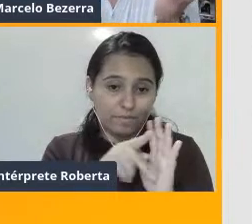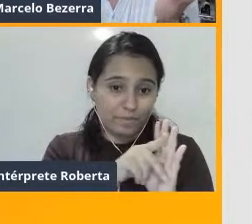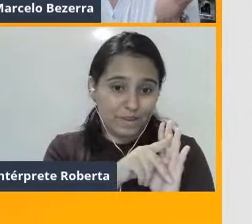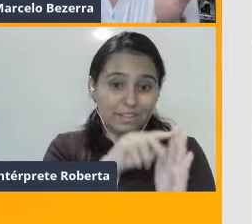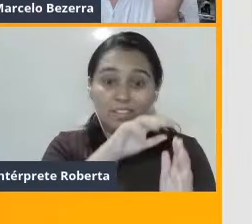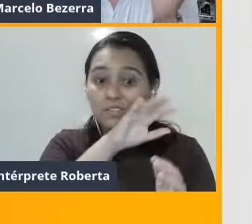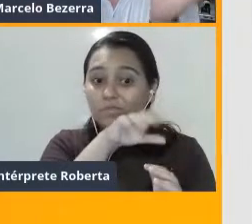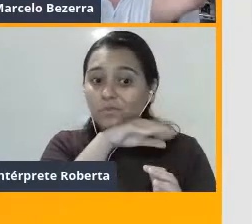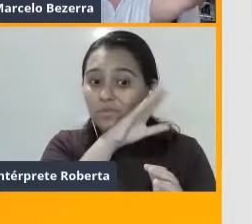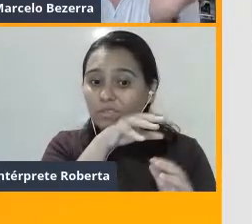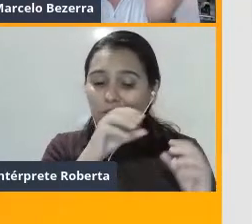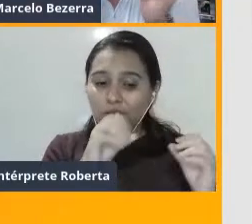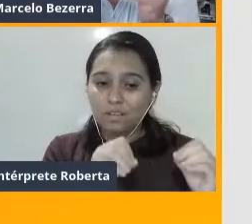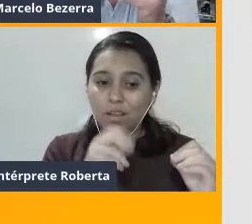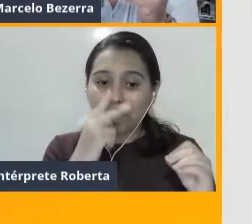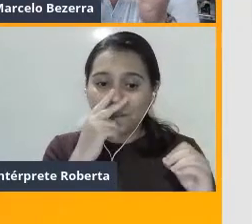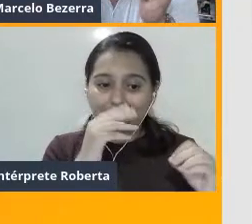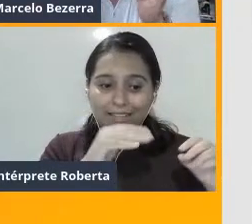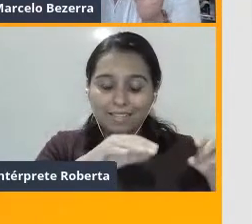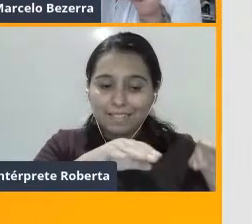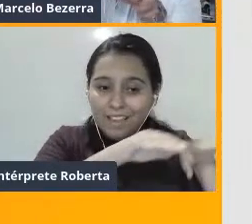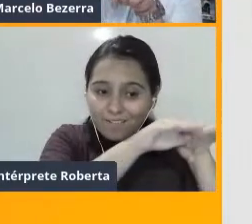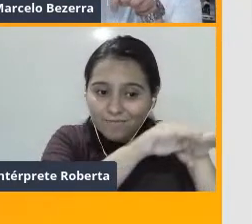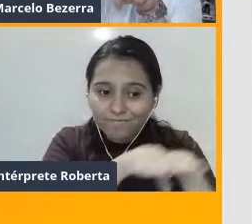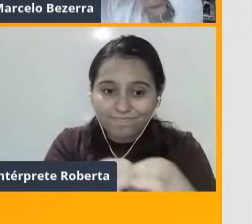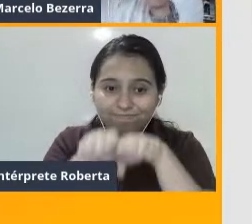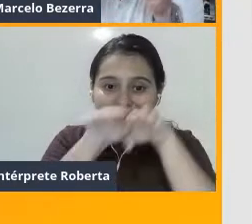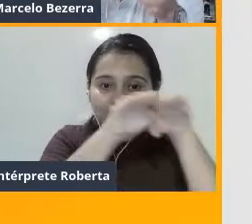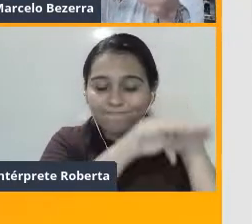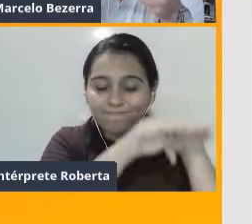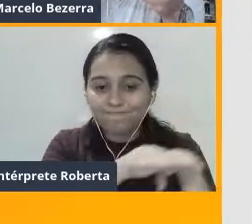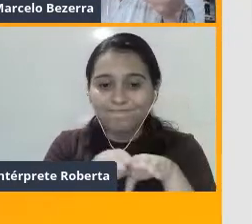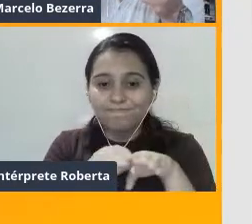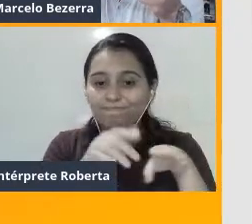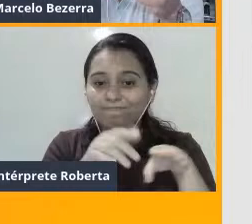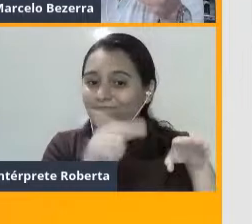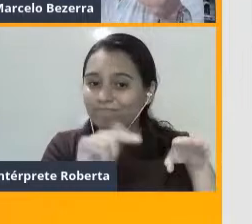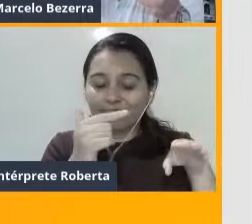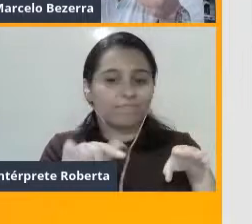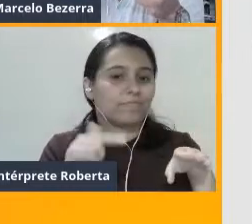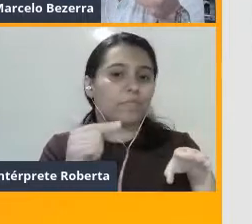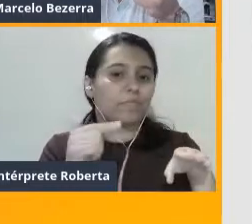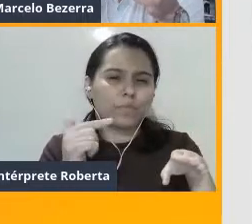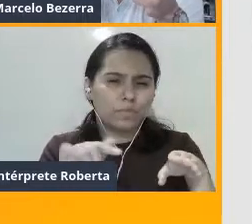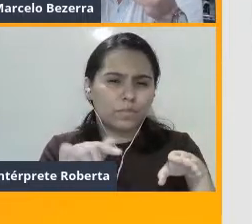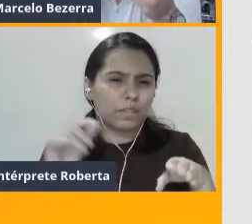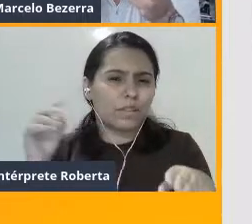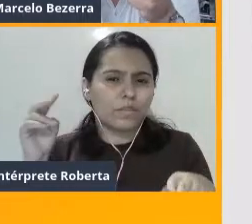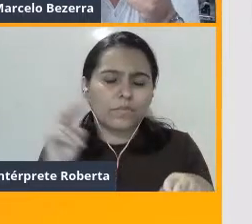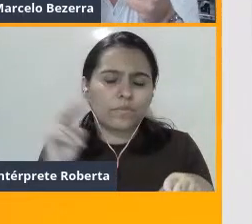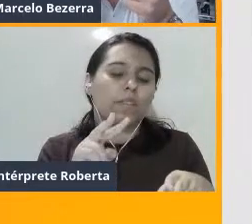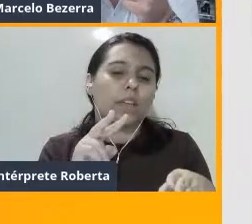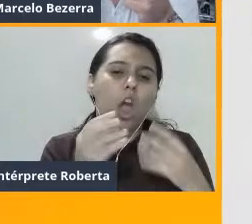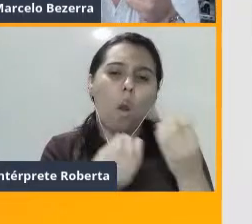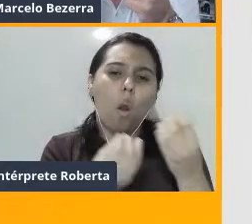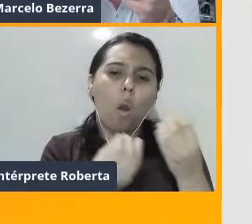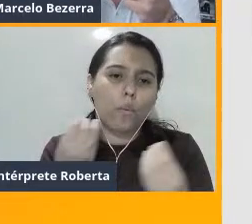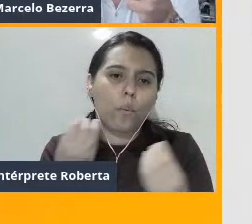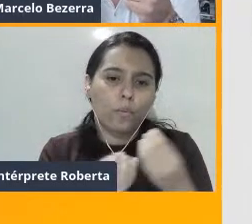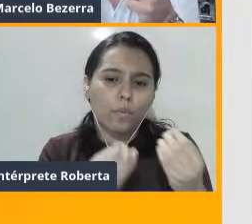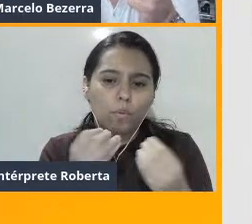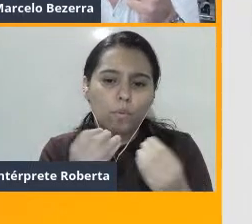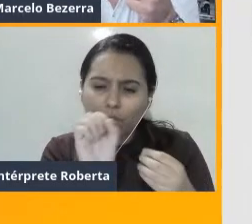padrão estático. Ele não é como se fosse aquela imagem que a gente tem meio de